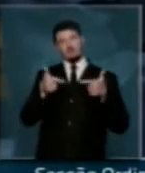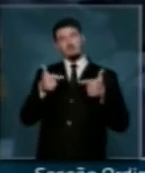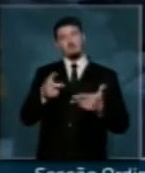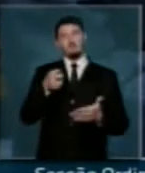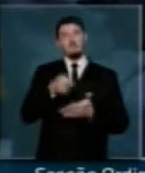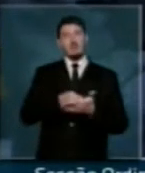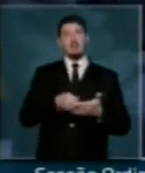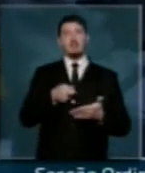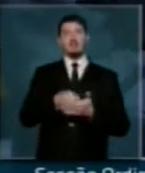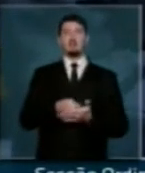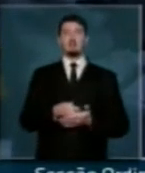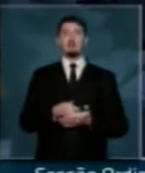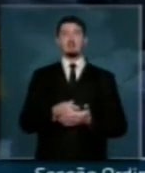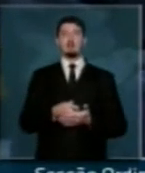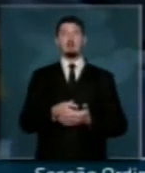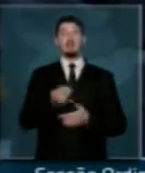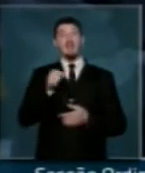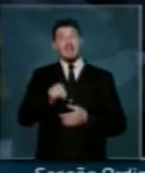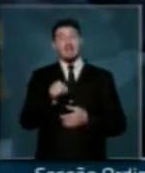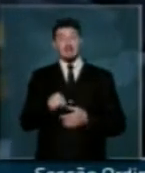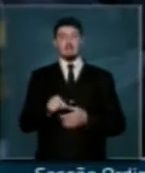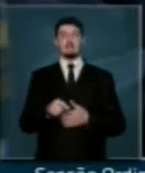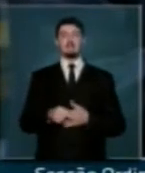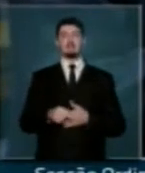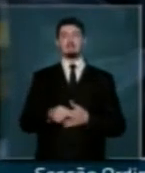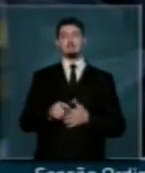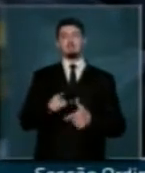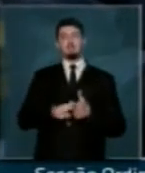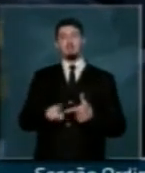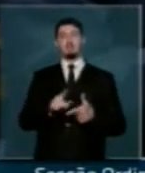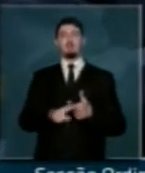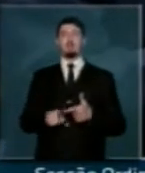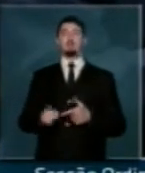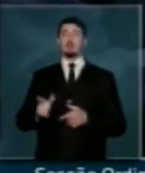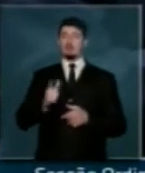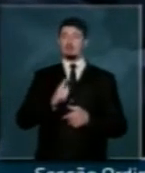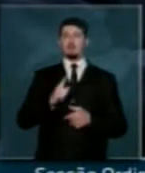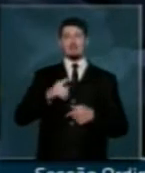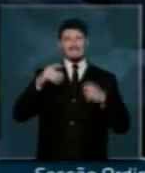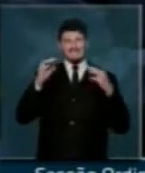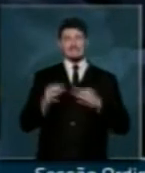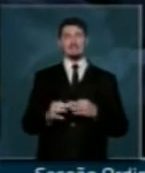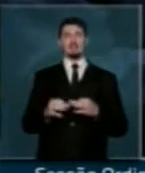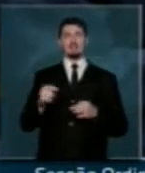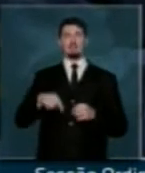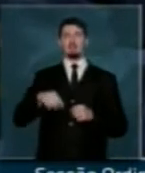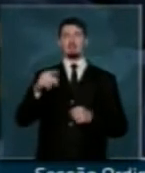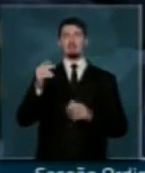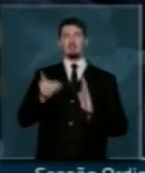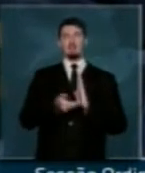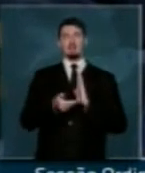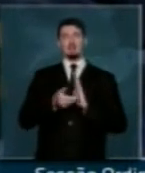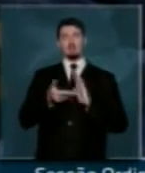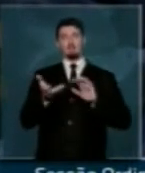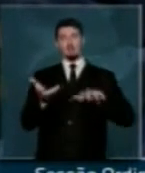esse grande embate que haverá, com certeza, neste Parlamento.